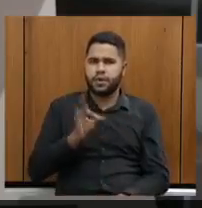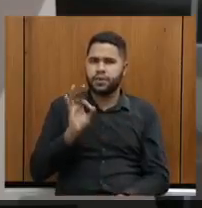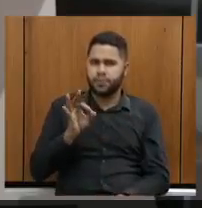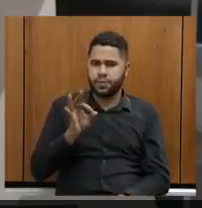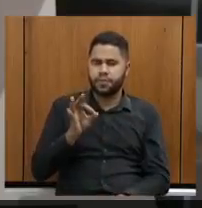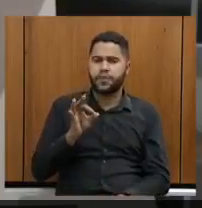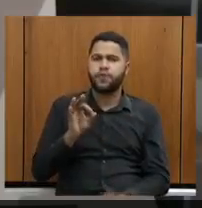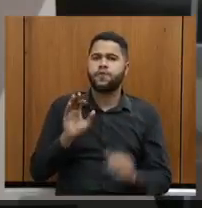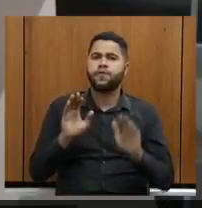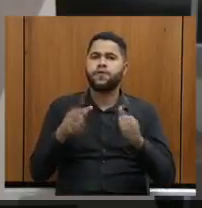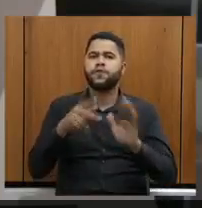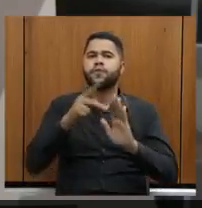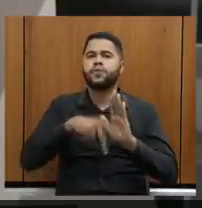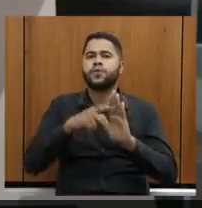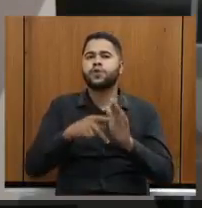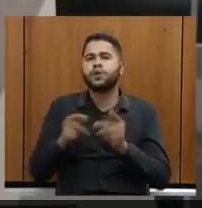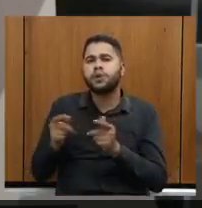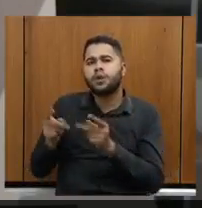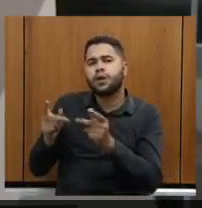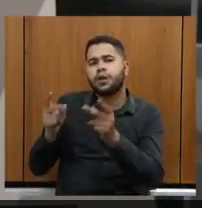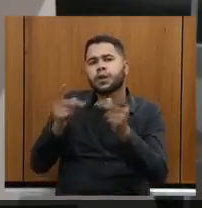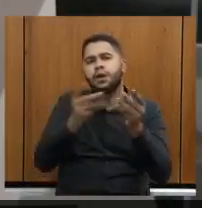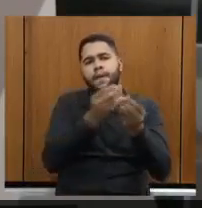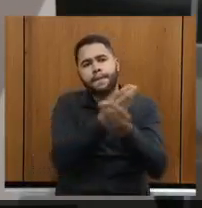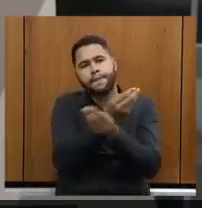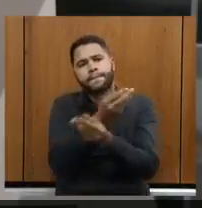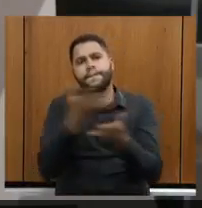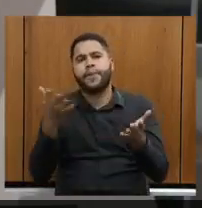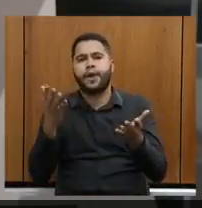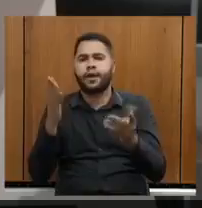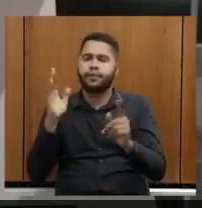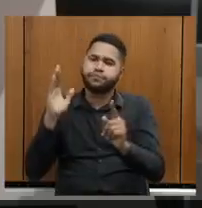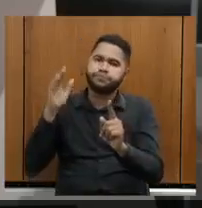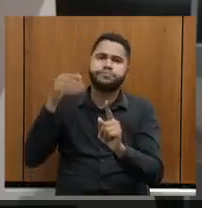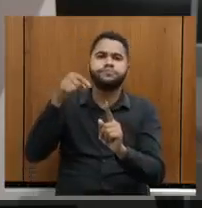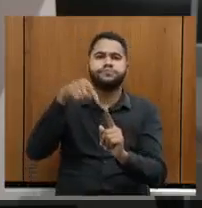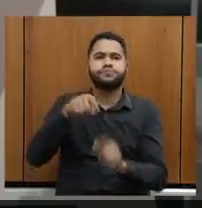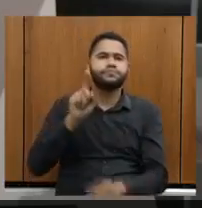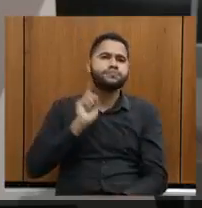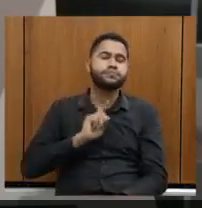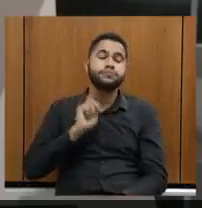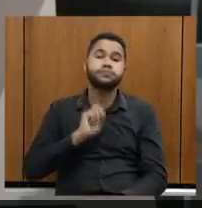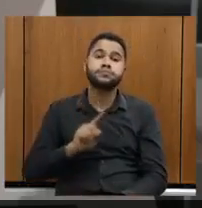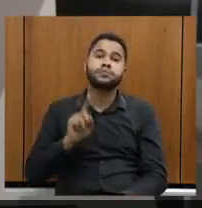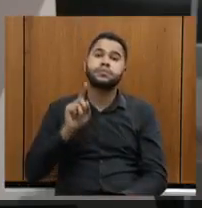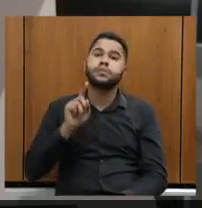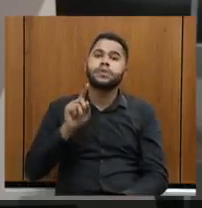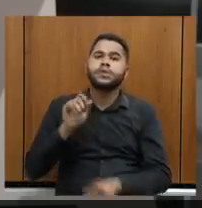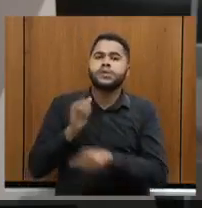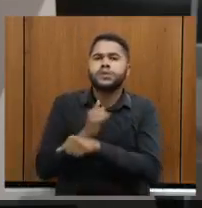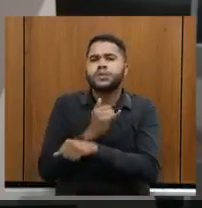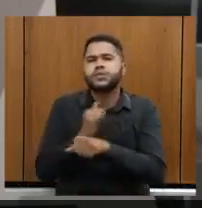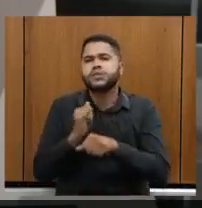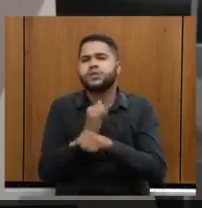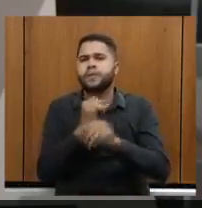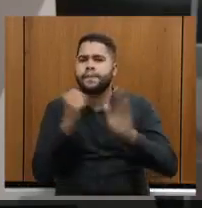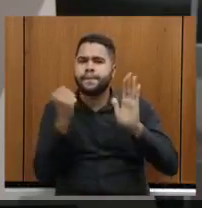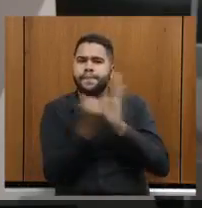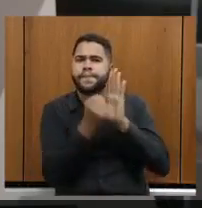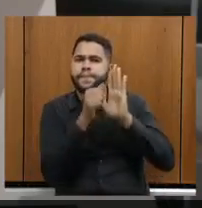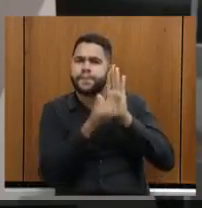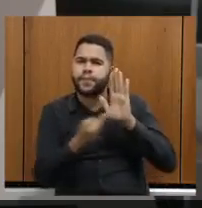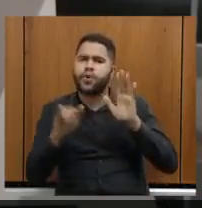Destinado a projetos de comercialização e promoção do destino Minas Gerais, sobretudo uma estratégia de marketing